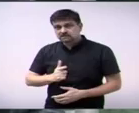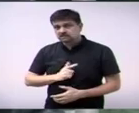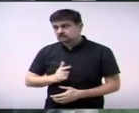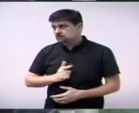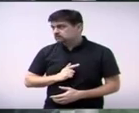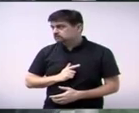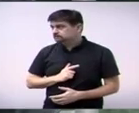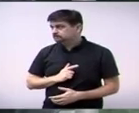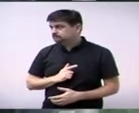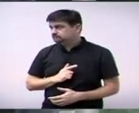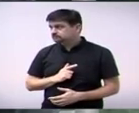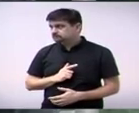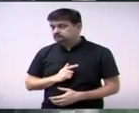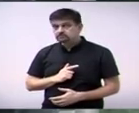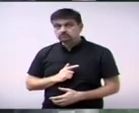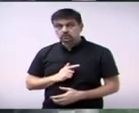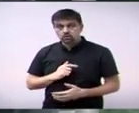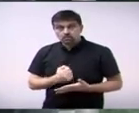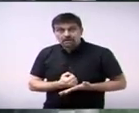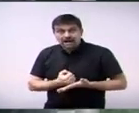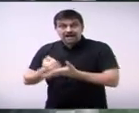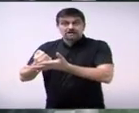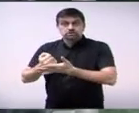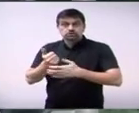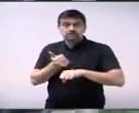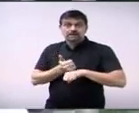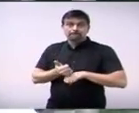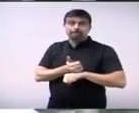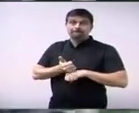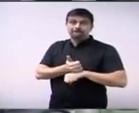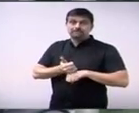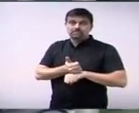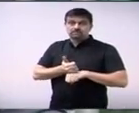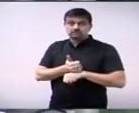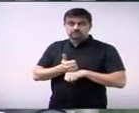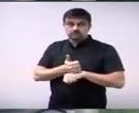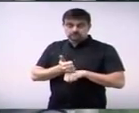amparo técnico para poder